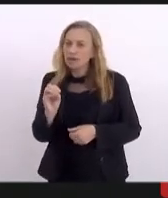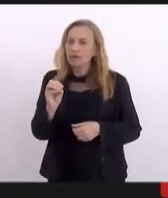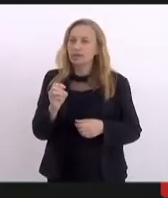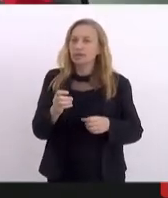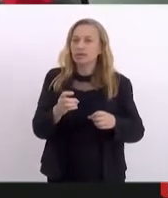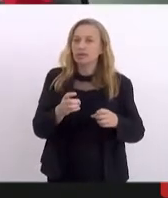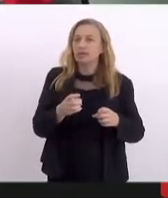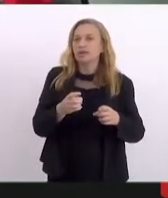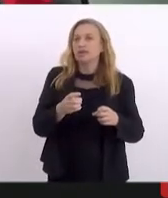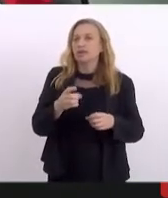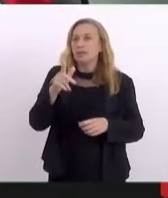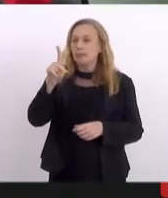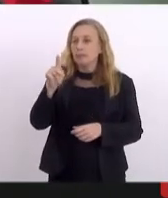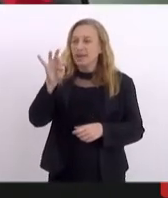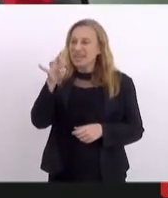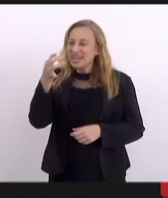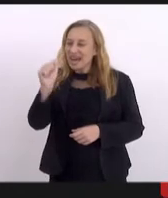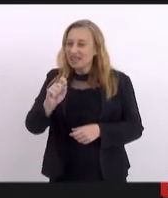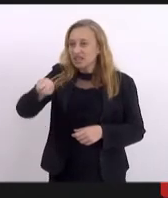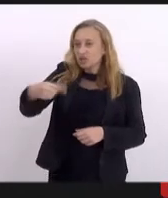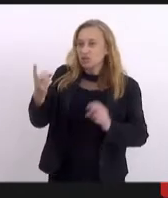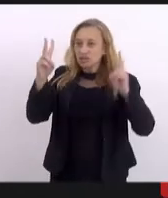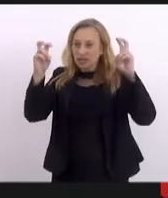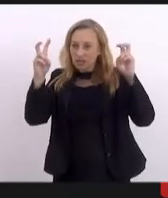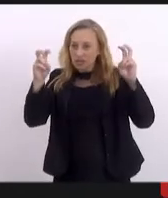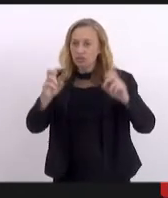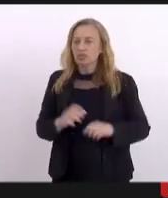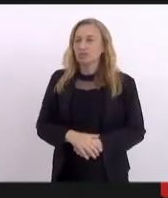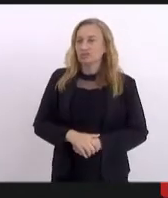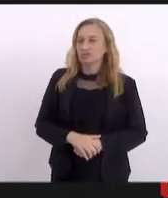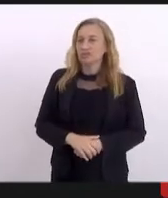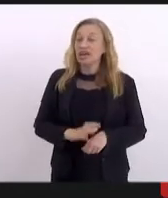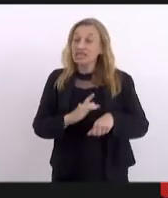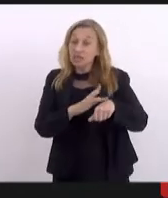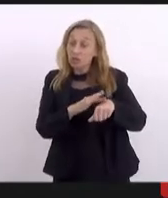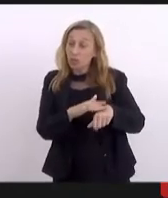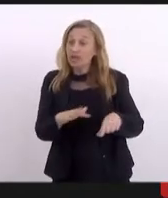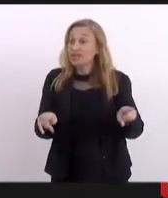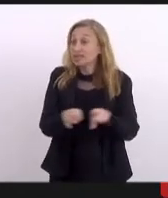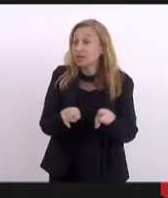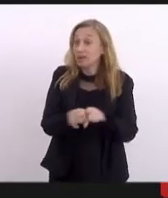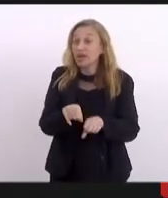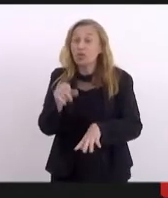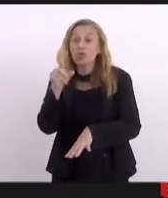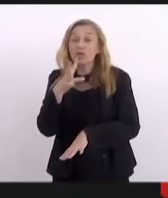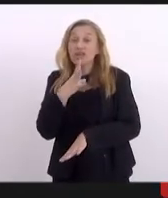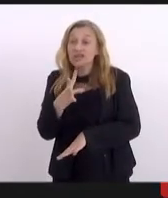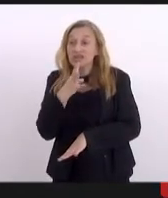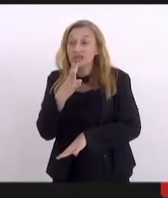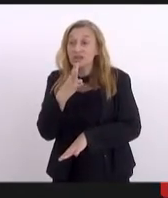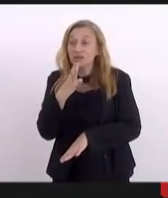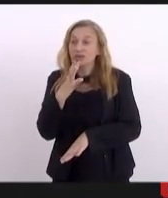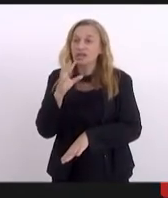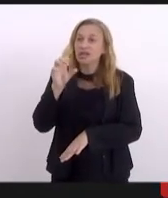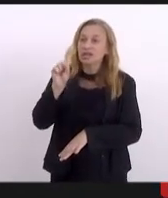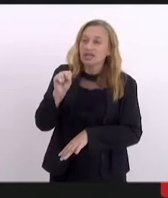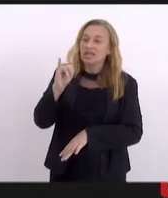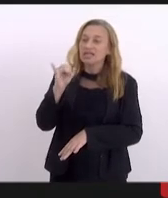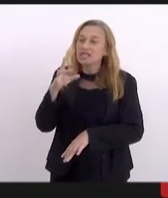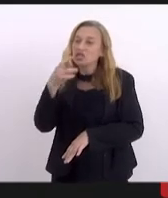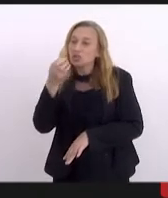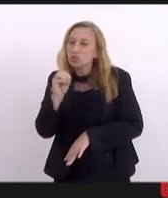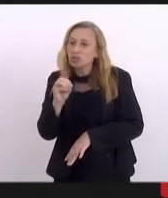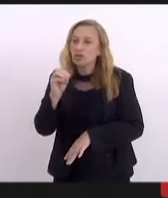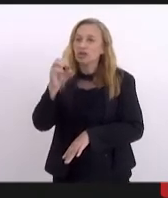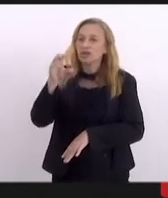e da outras providências. Esta síndrome, também conhecida como síndrome inflamatória